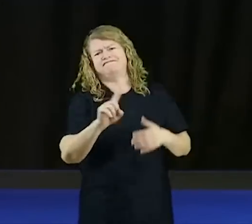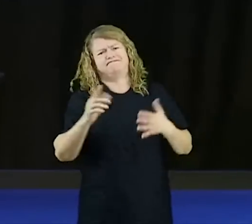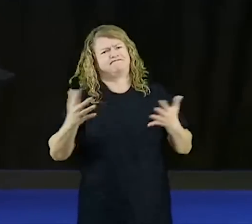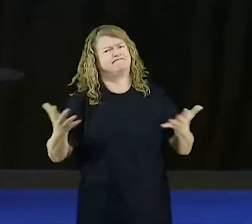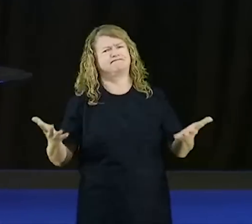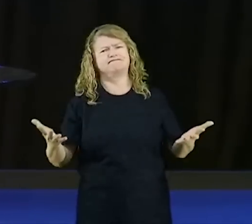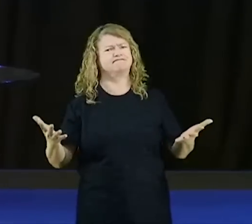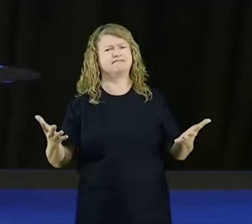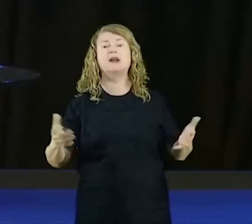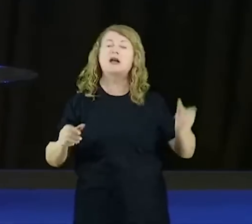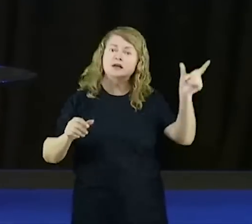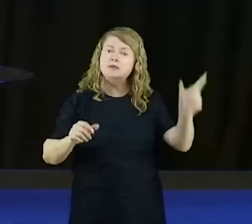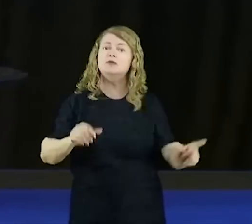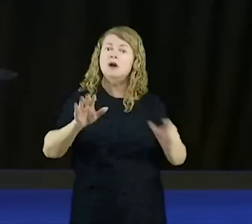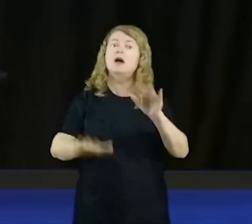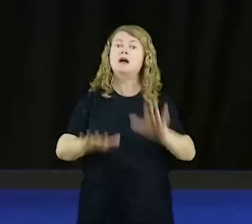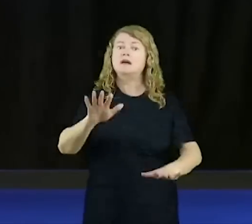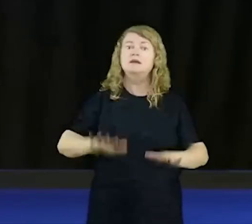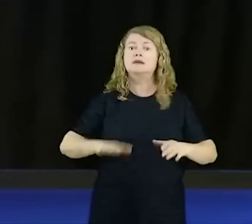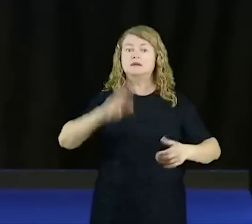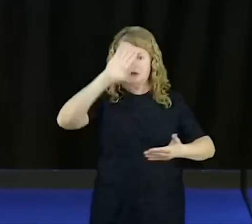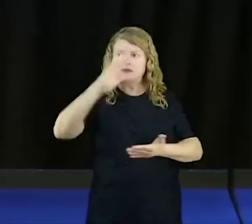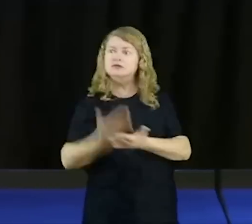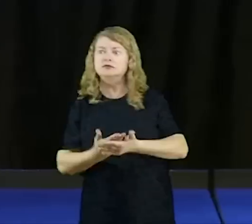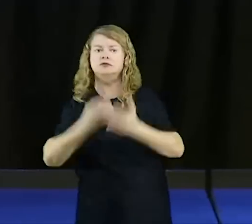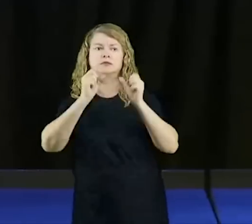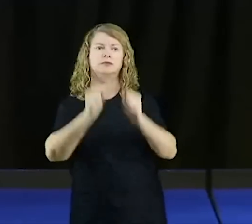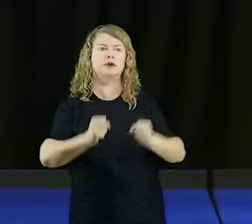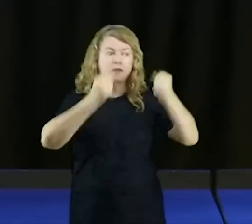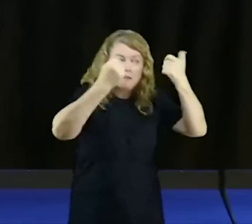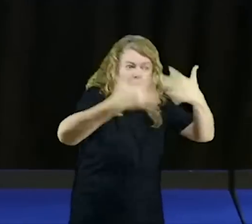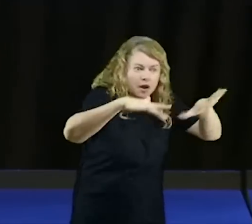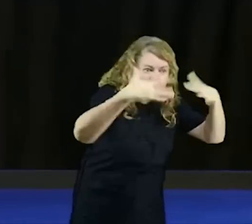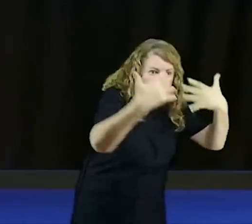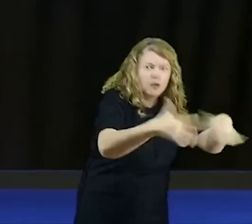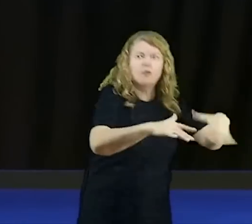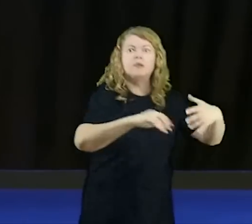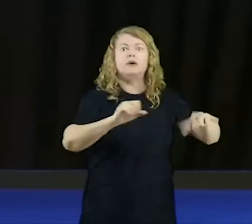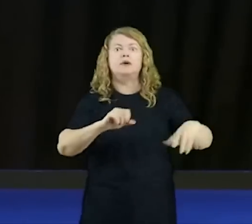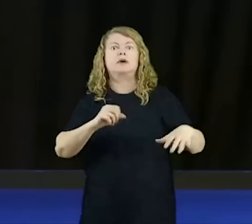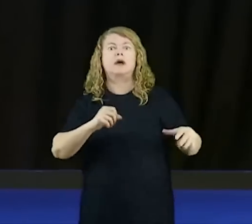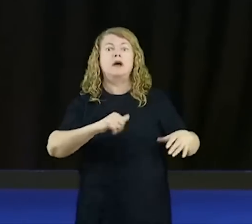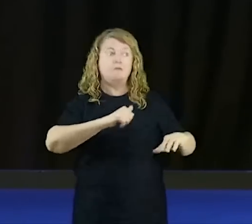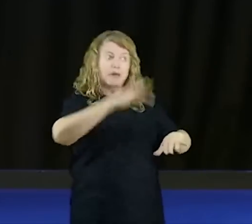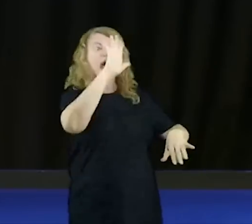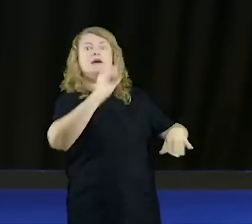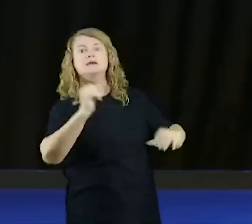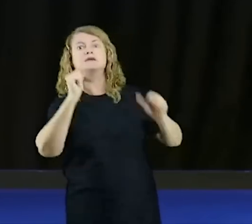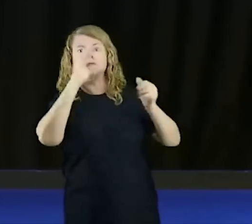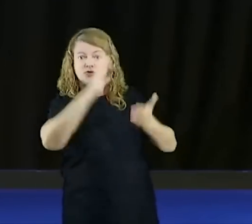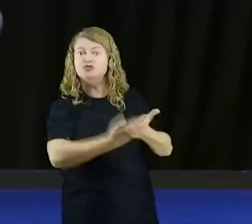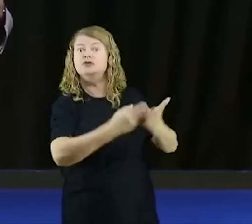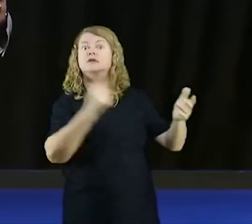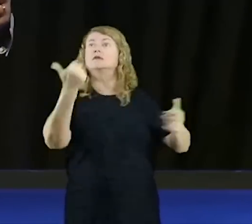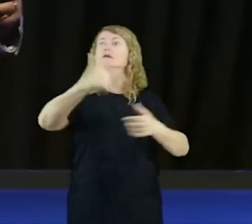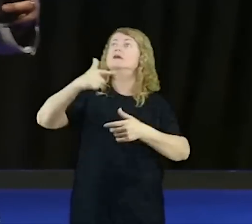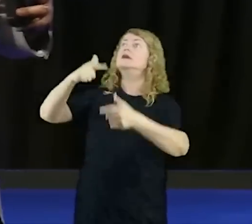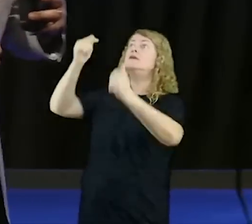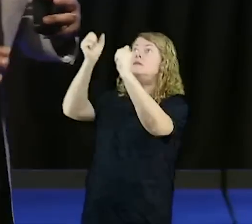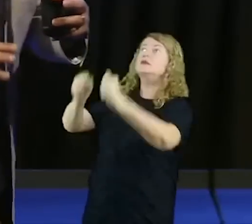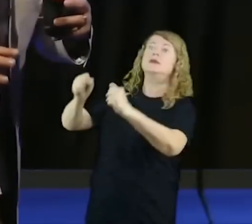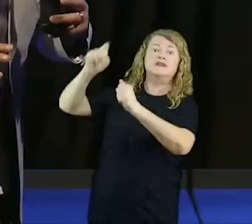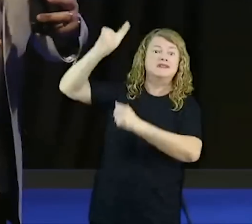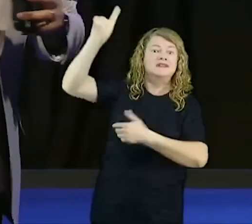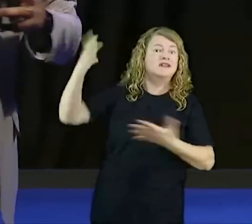pessoas a acreditarem mais no poder da macumba, do que no poder de Deus e da oração do pastor. Pastor fizeram uma